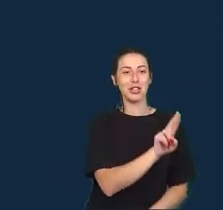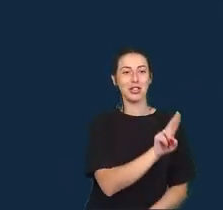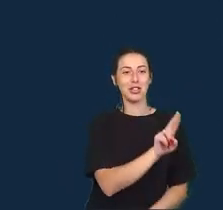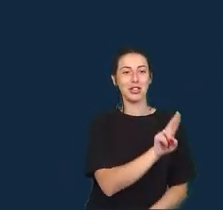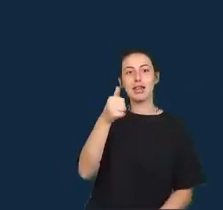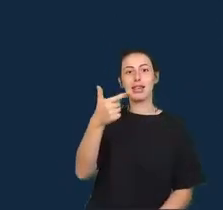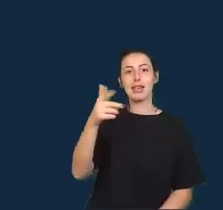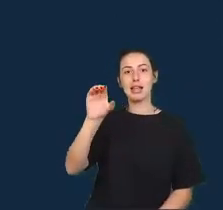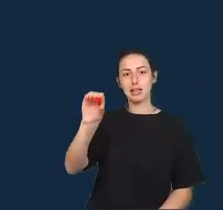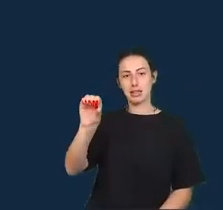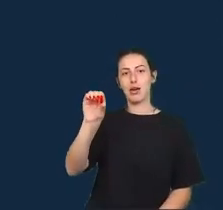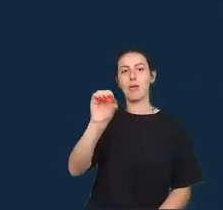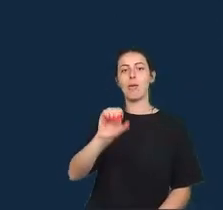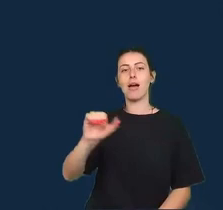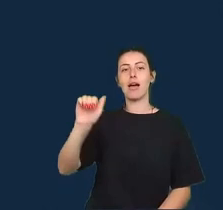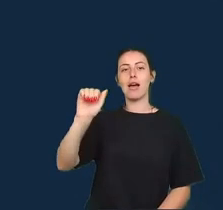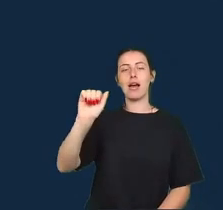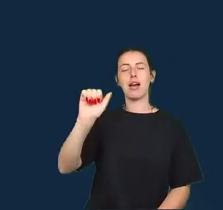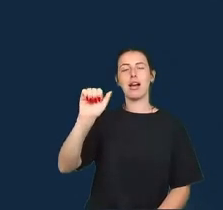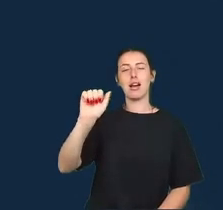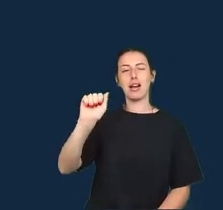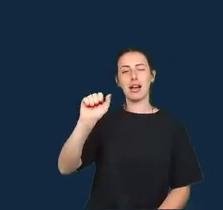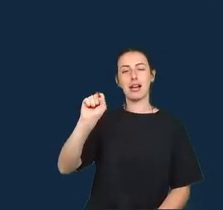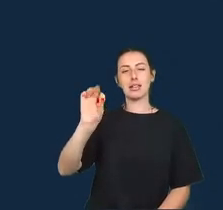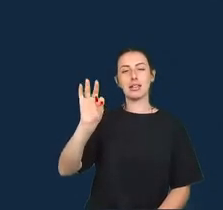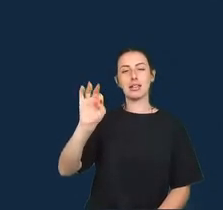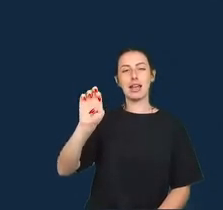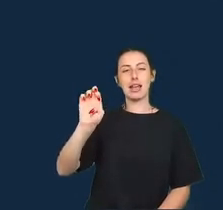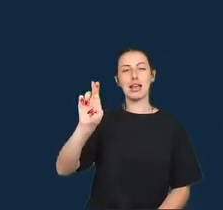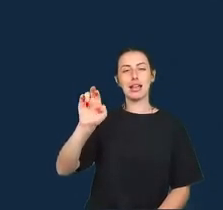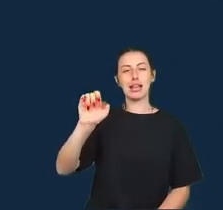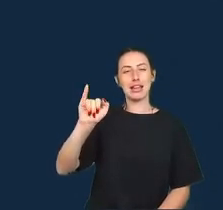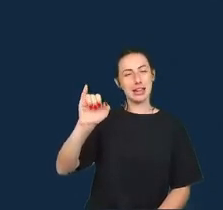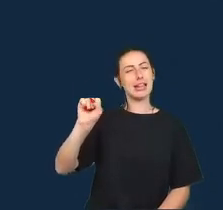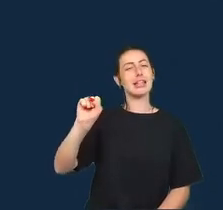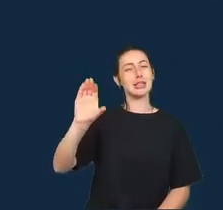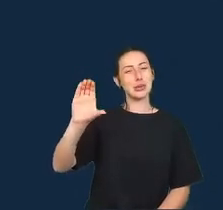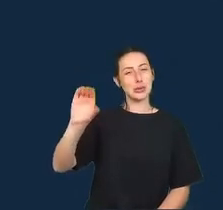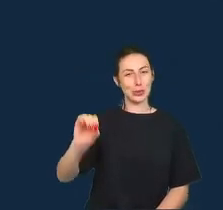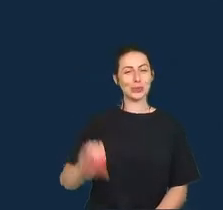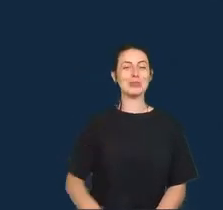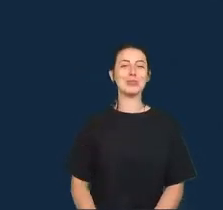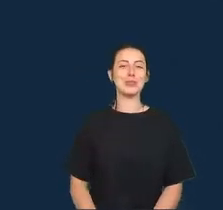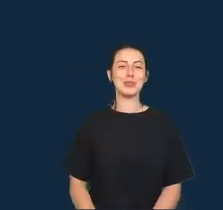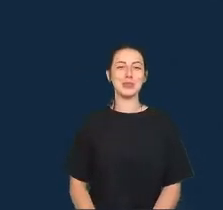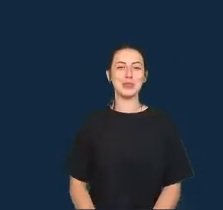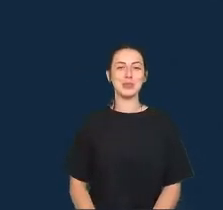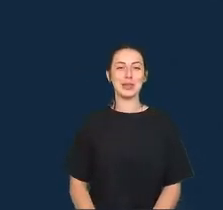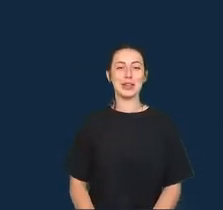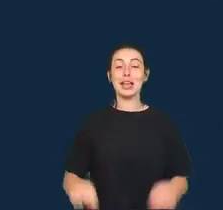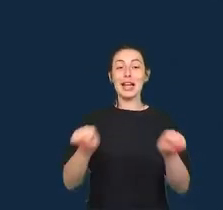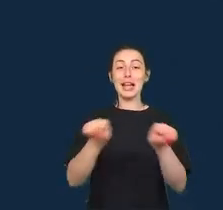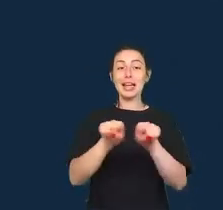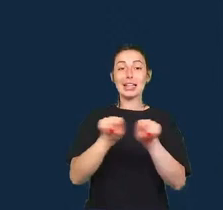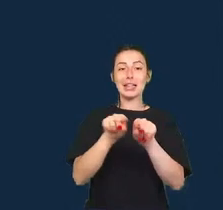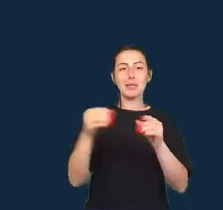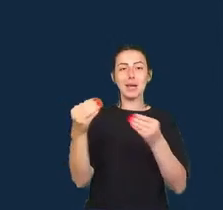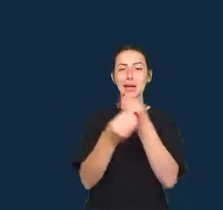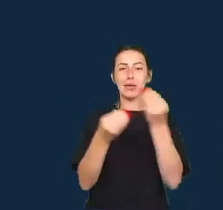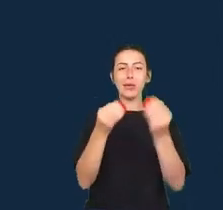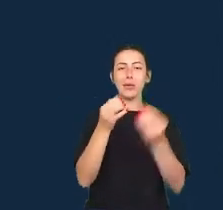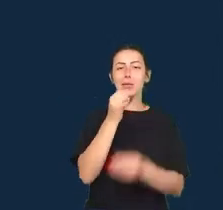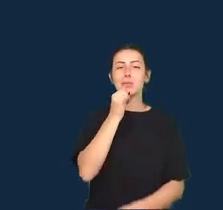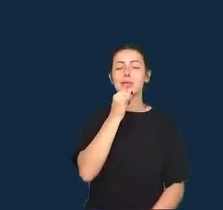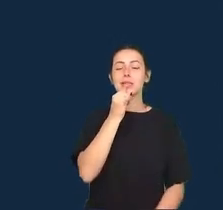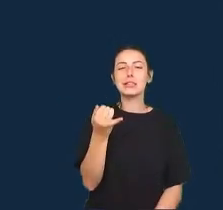e como são geralmente representados em gráficos e como um asterisco devido